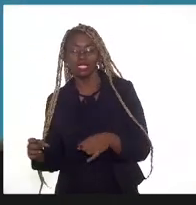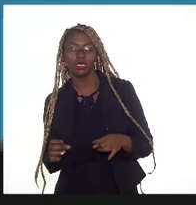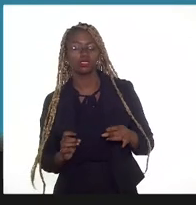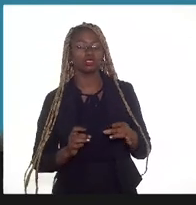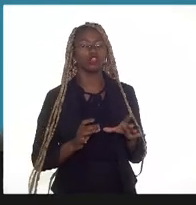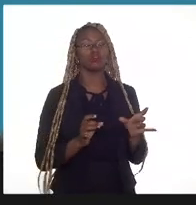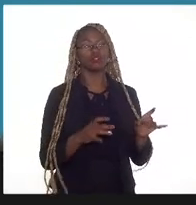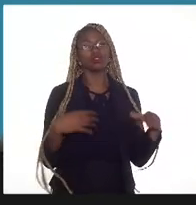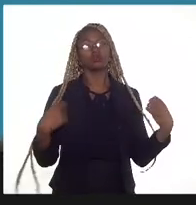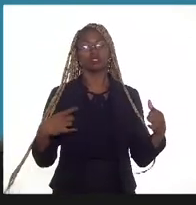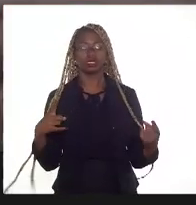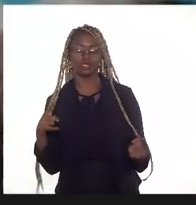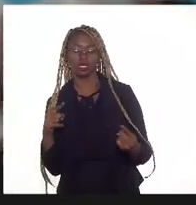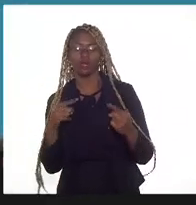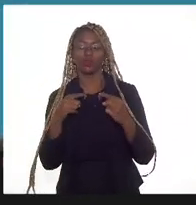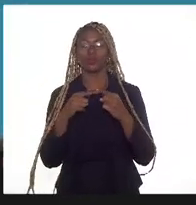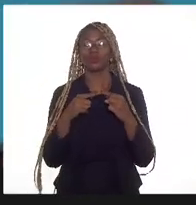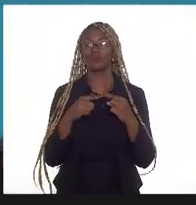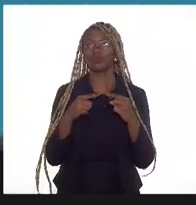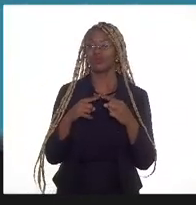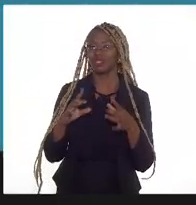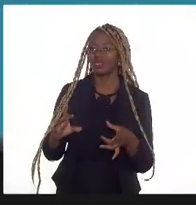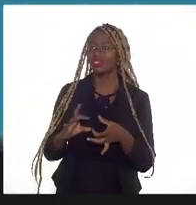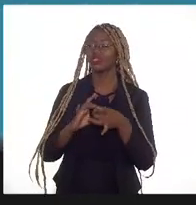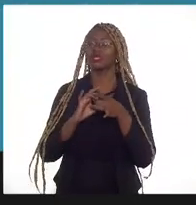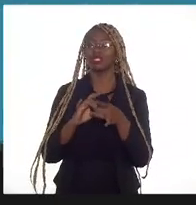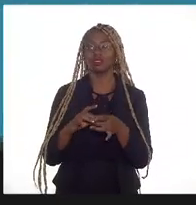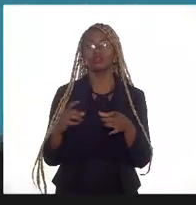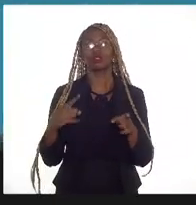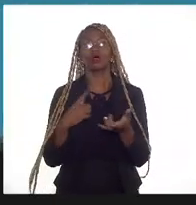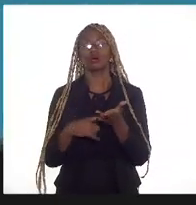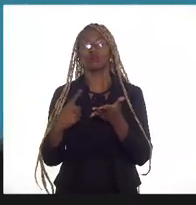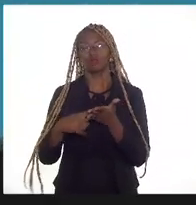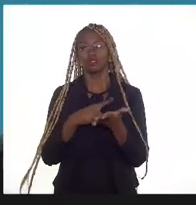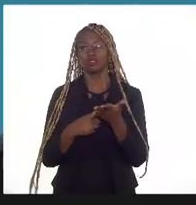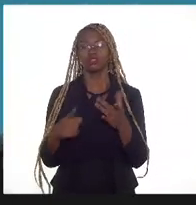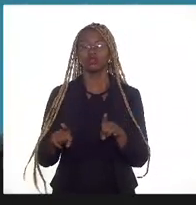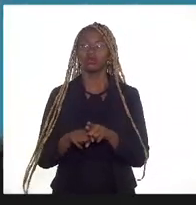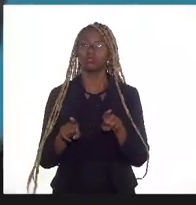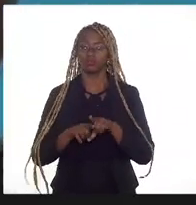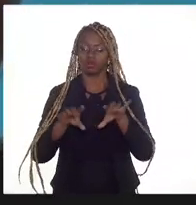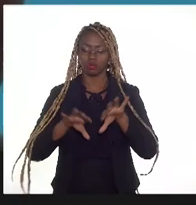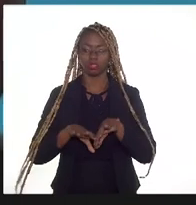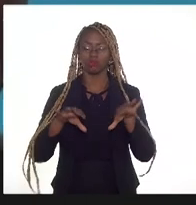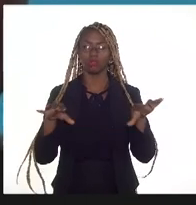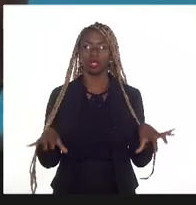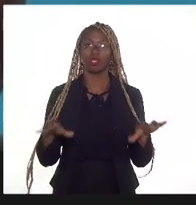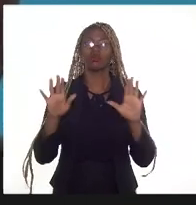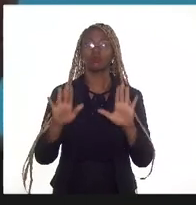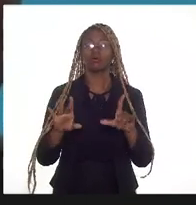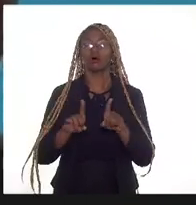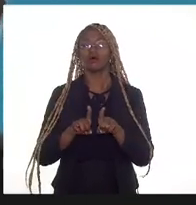se encontrar e terem acordos que funcionem para os ambos lados, lembrando da questão do pré-sal ser um gás associado,